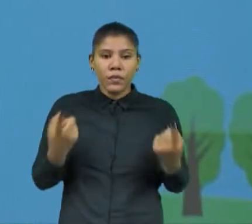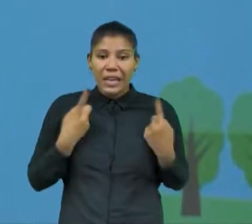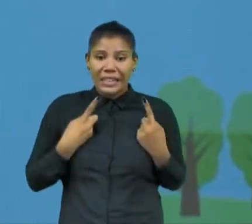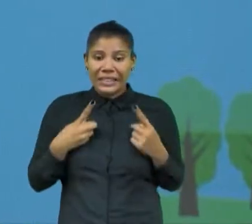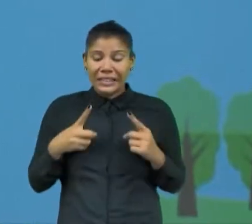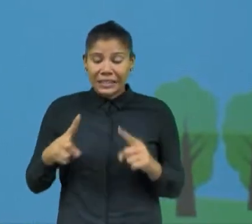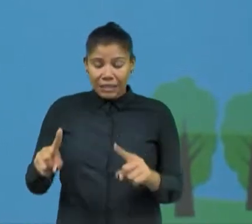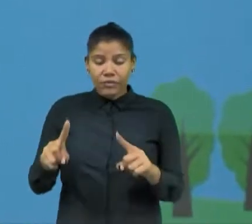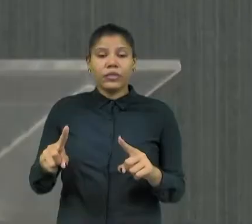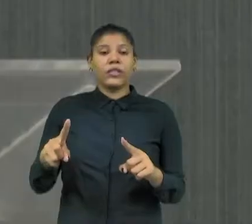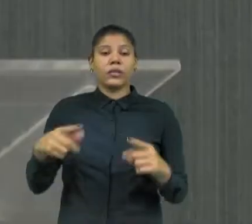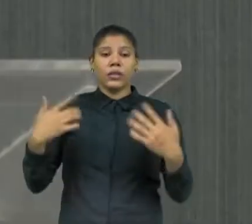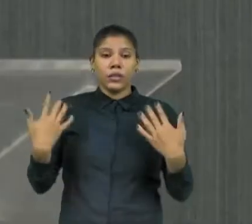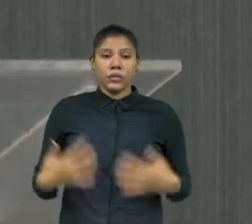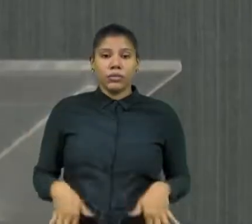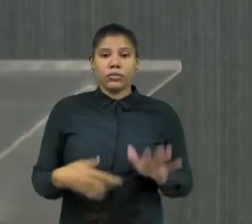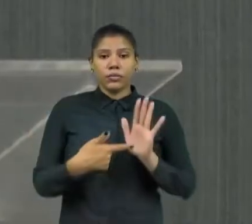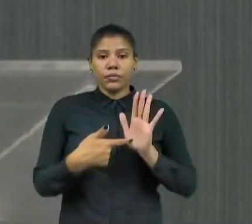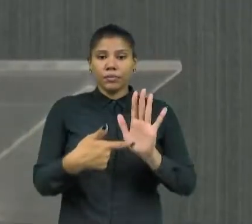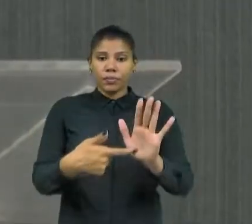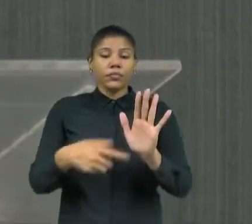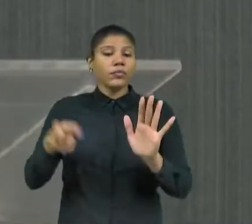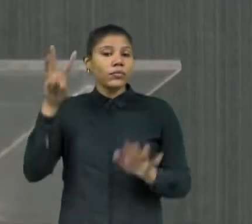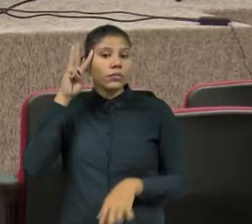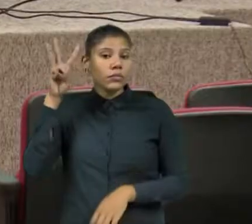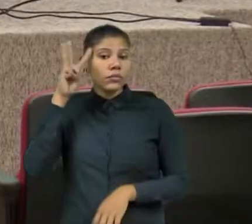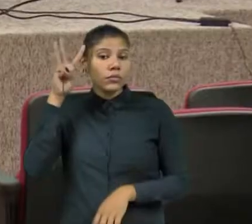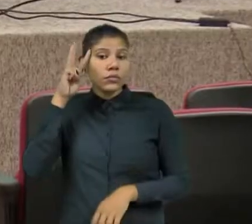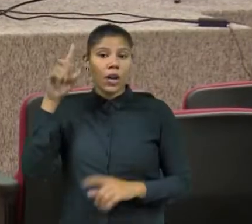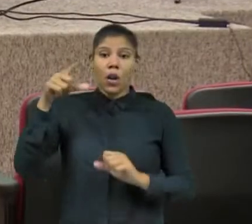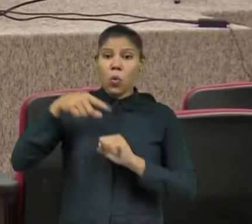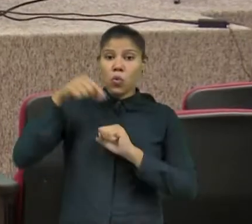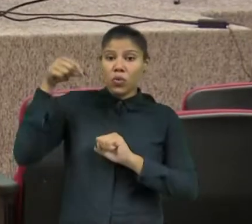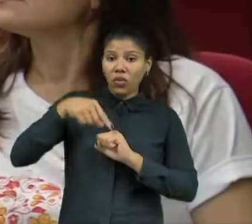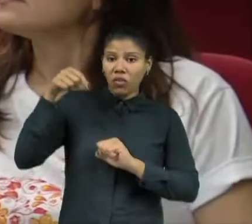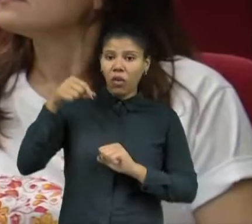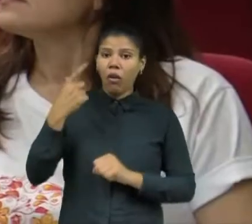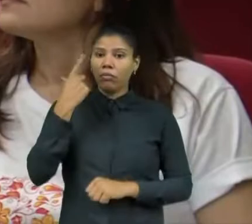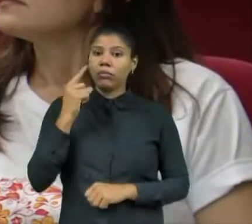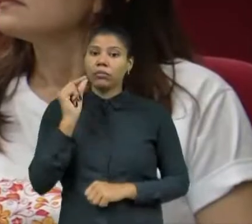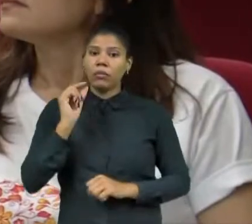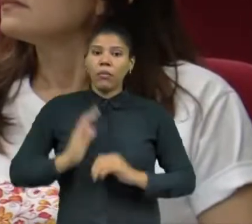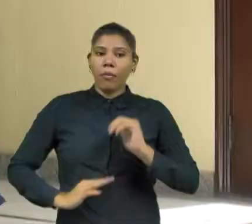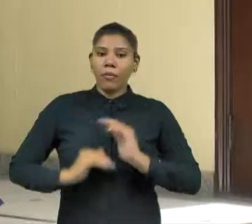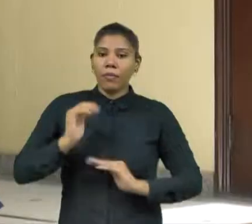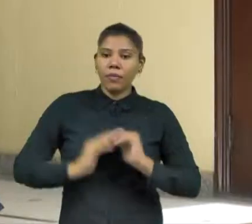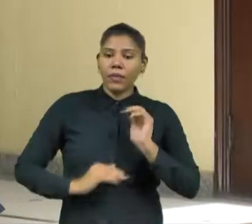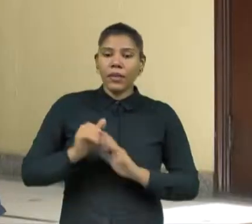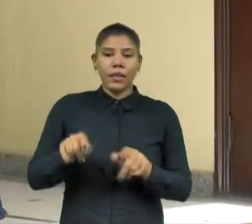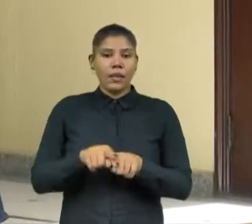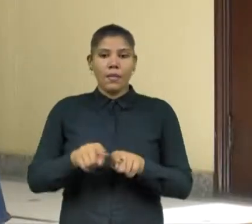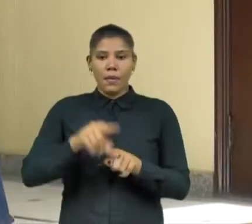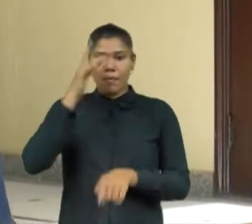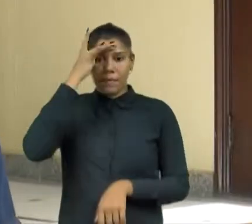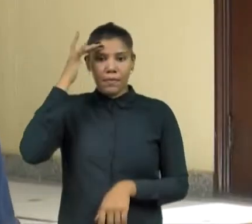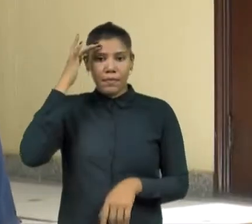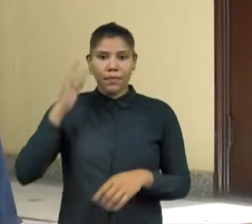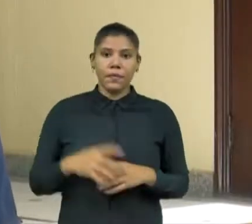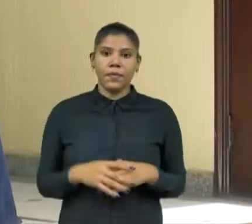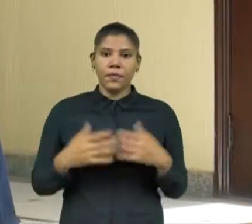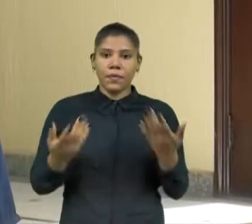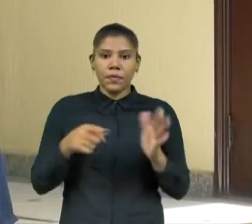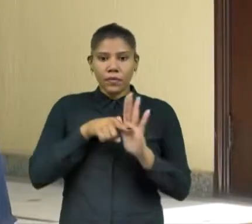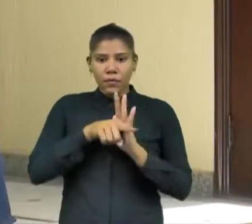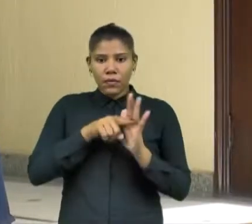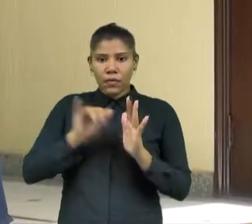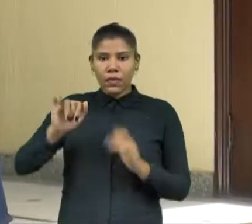foram apresentados nesta terça-feira na Unifor por profissionais e pacientes. Conforme dados do Integrações